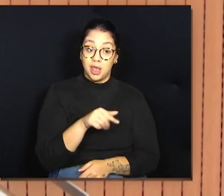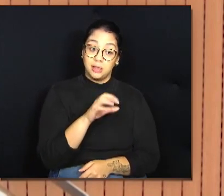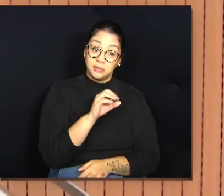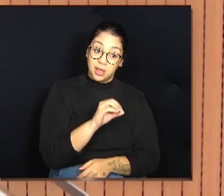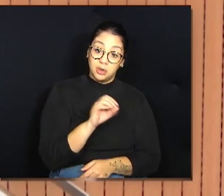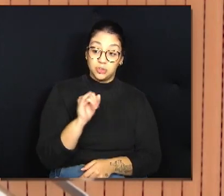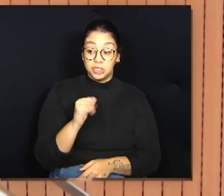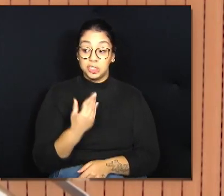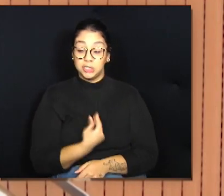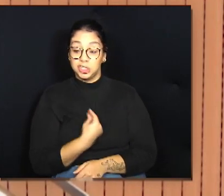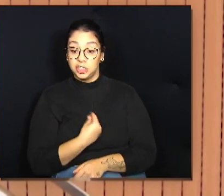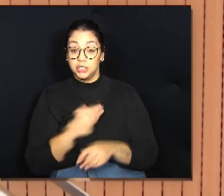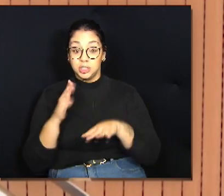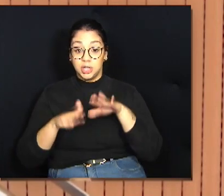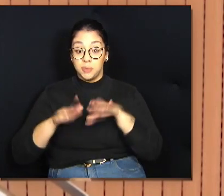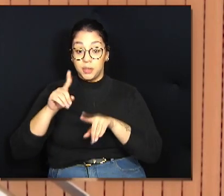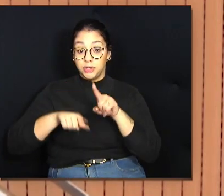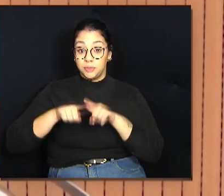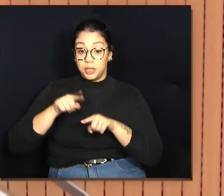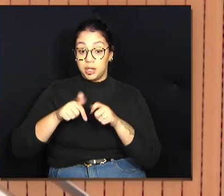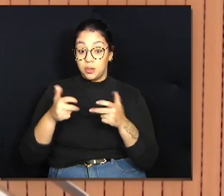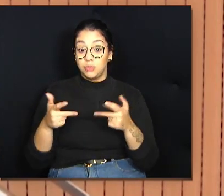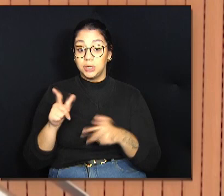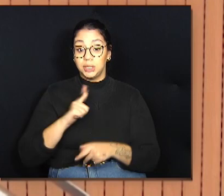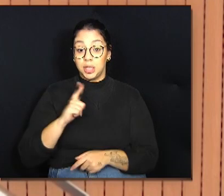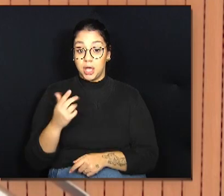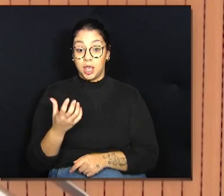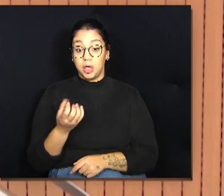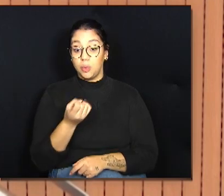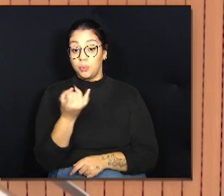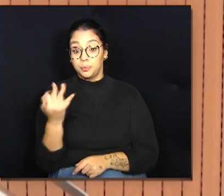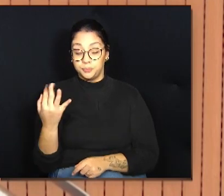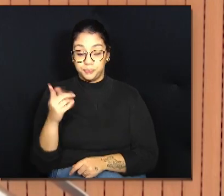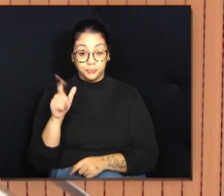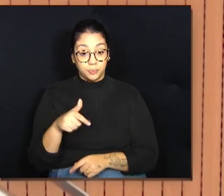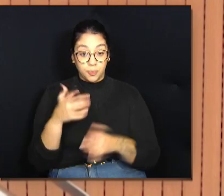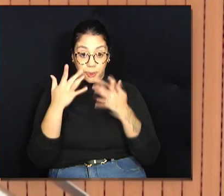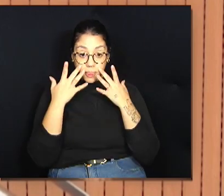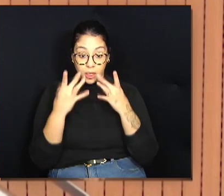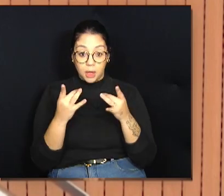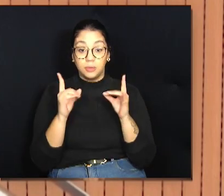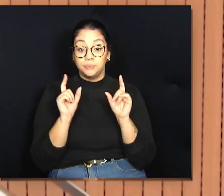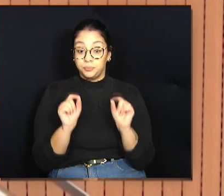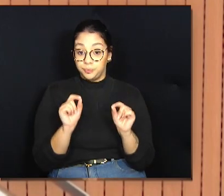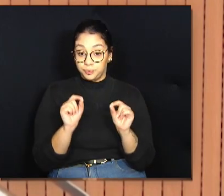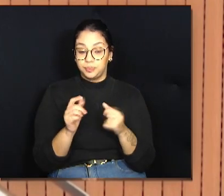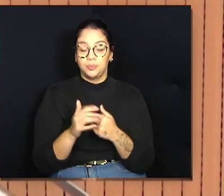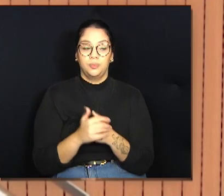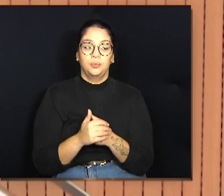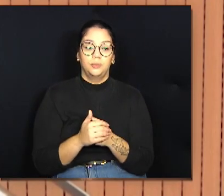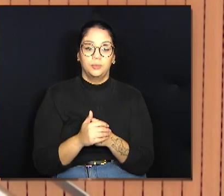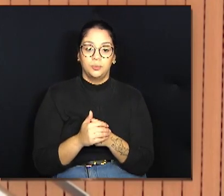existir, dependendo do material, tem uma pontuação. Um deles aqui que chama muita atenção é a